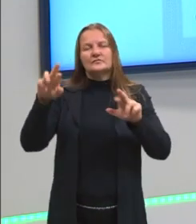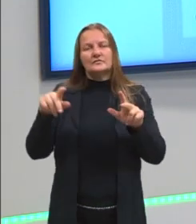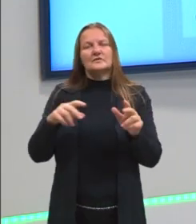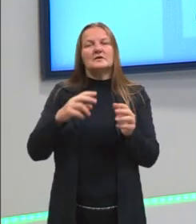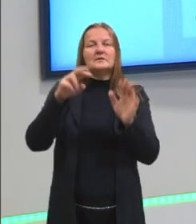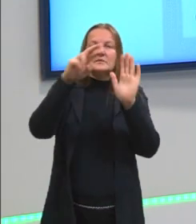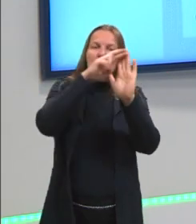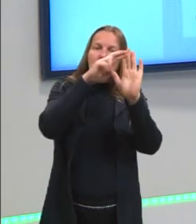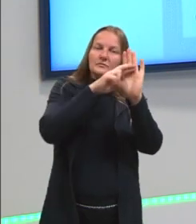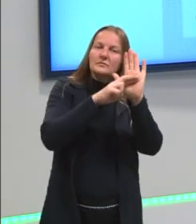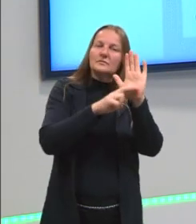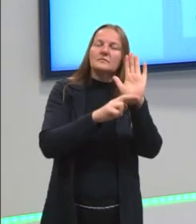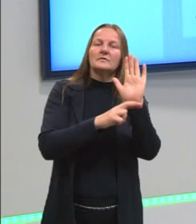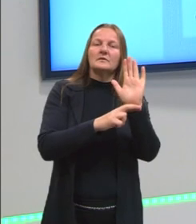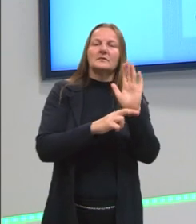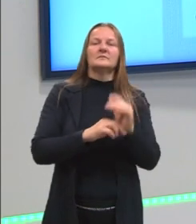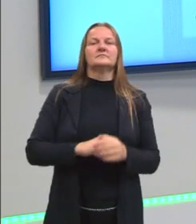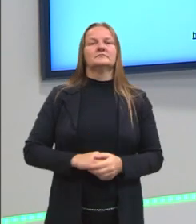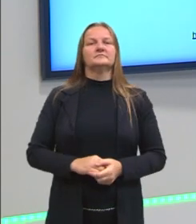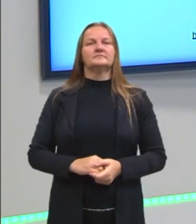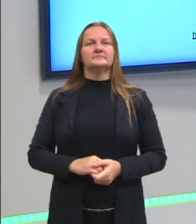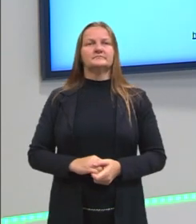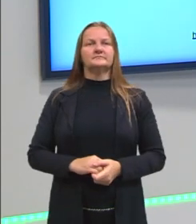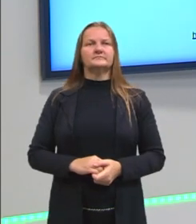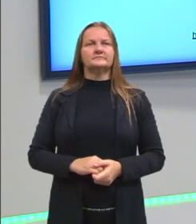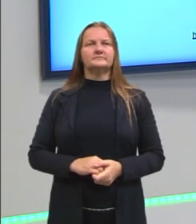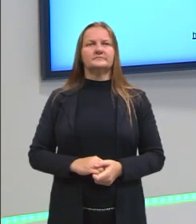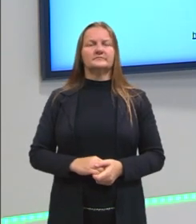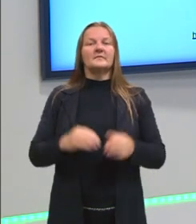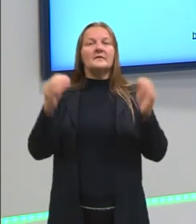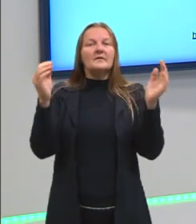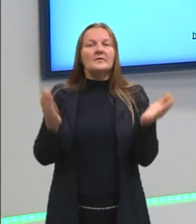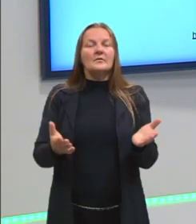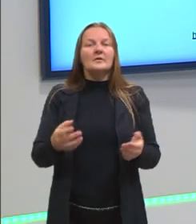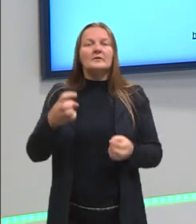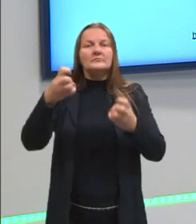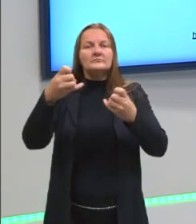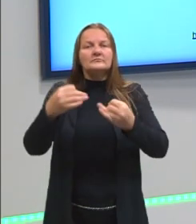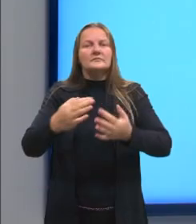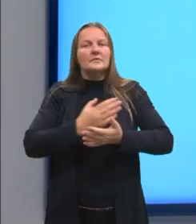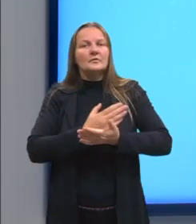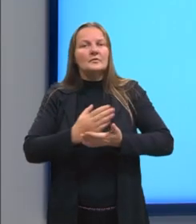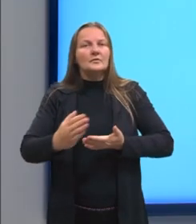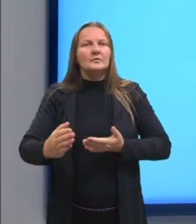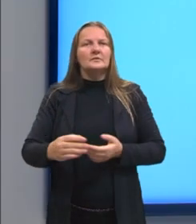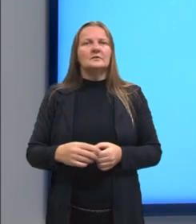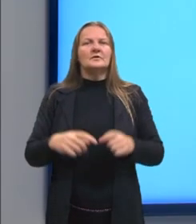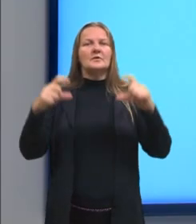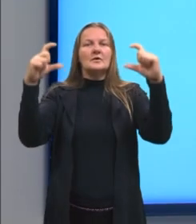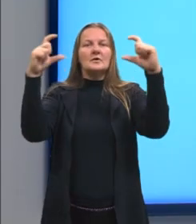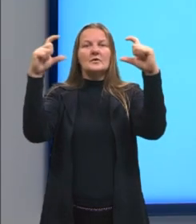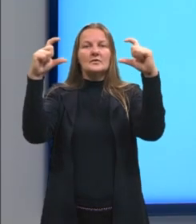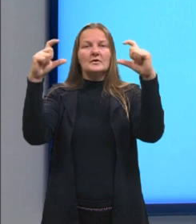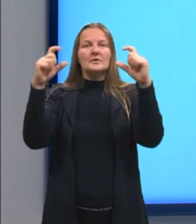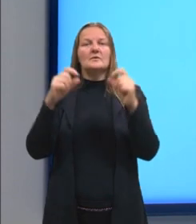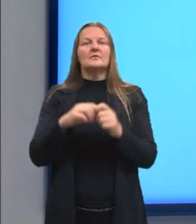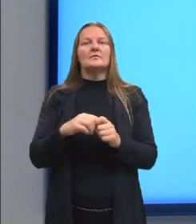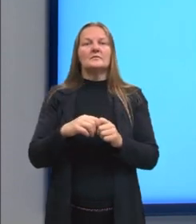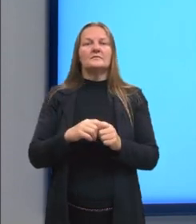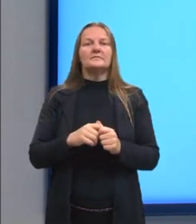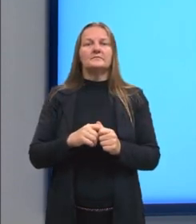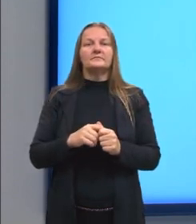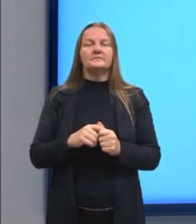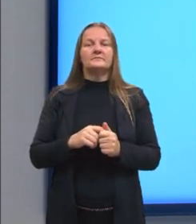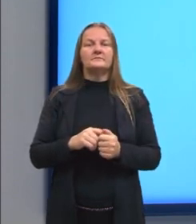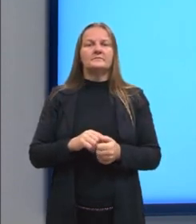segue a ordem de resolução. E agora nós vamos entrar, então, nas equações. O que